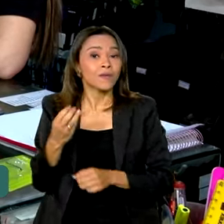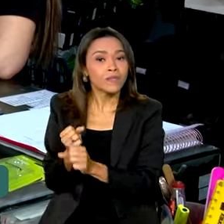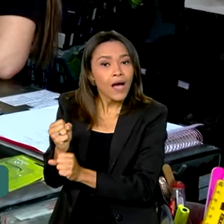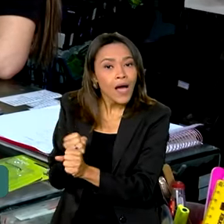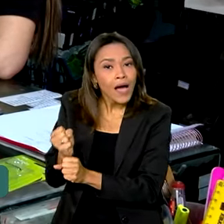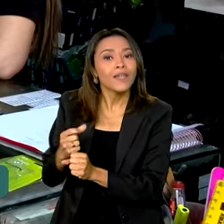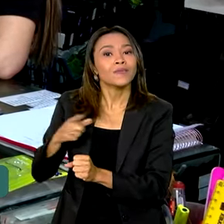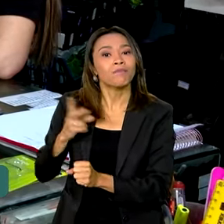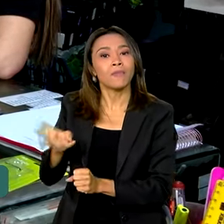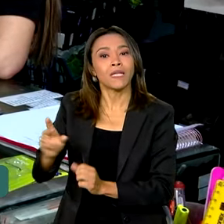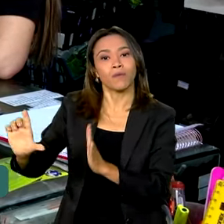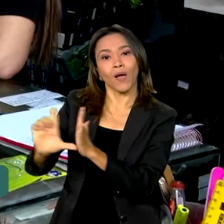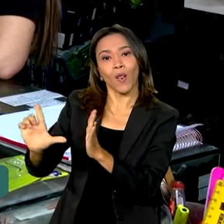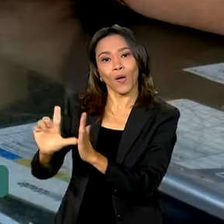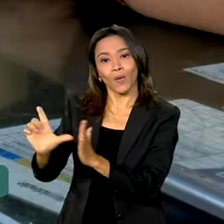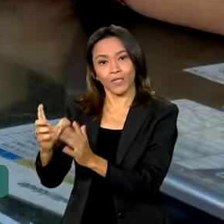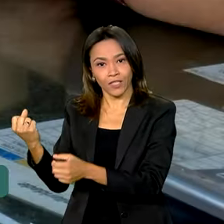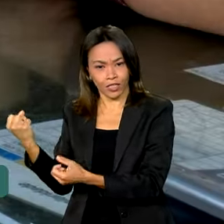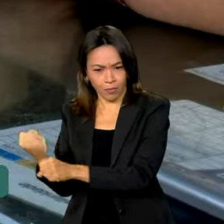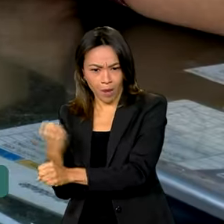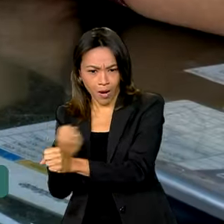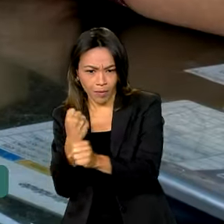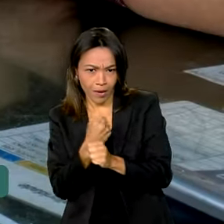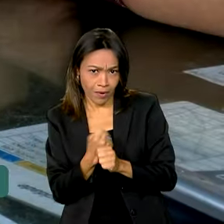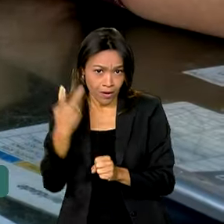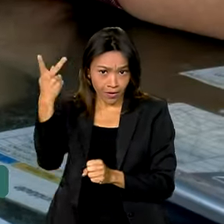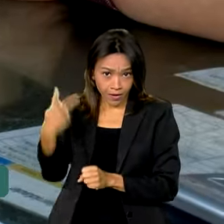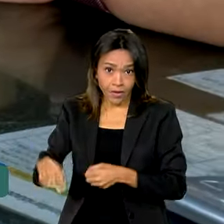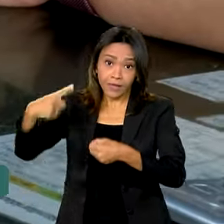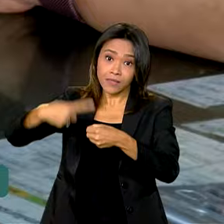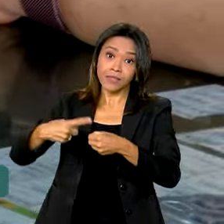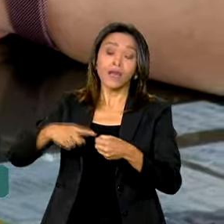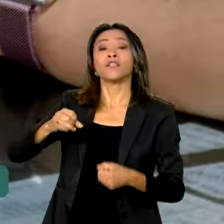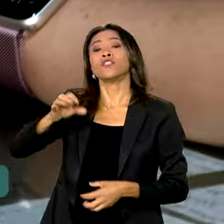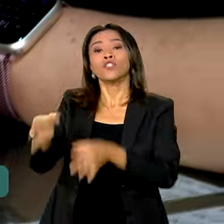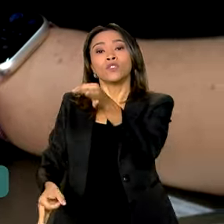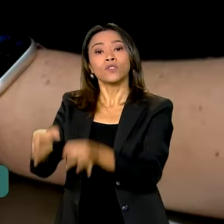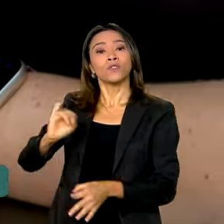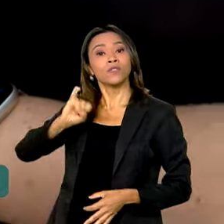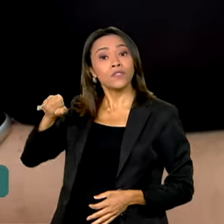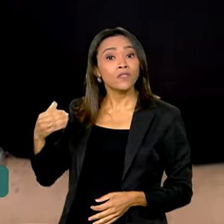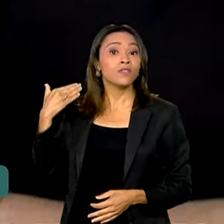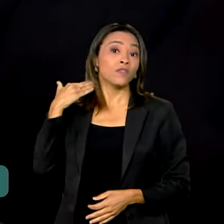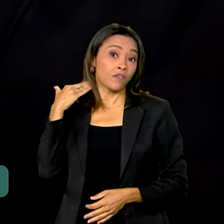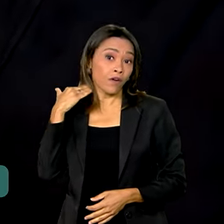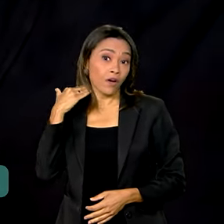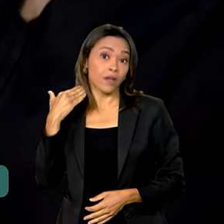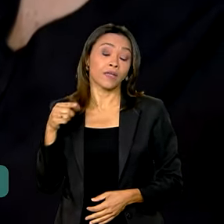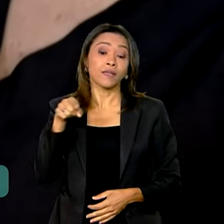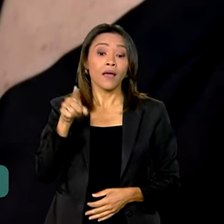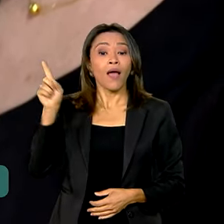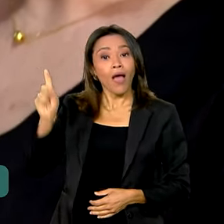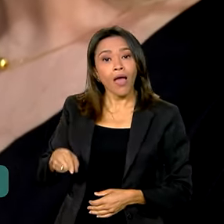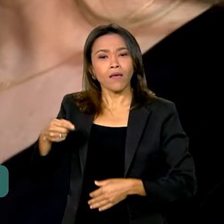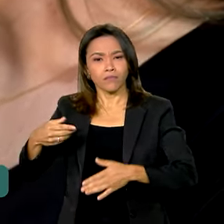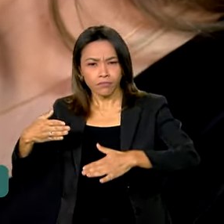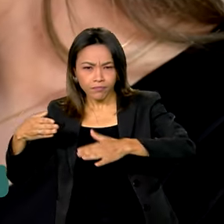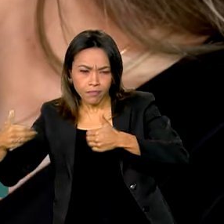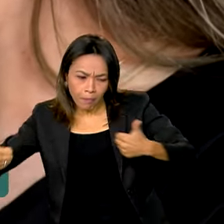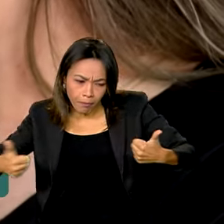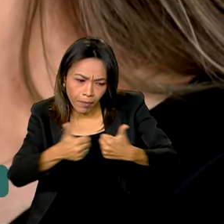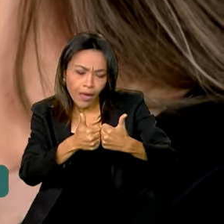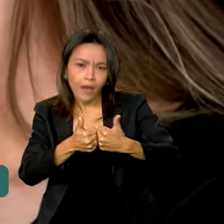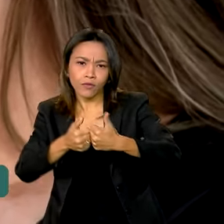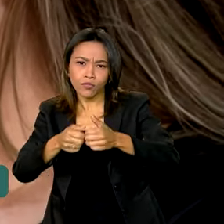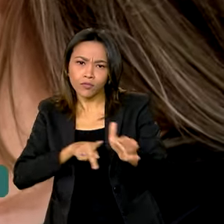construção no centro de Juiz de Fora. O comércio fica no cruzamento da Avenida Francisco Bernardino com a linha férrea, o que